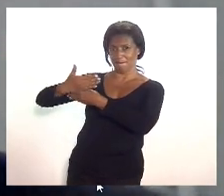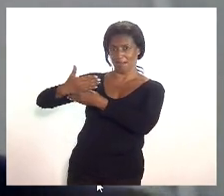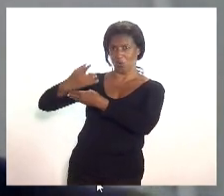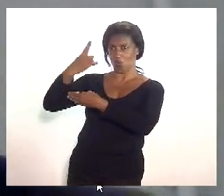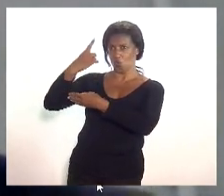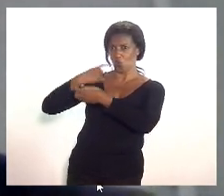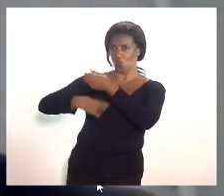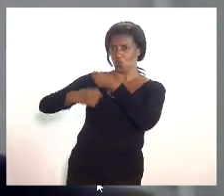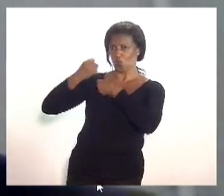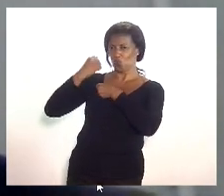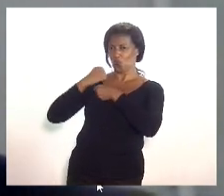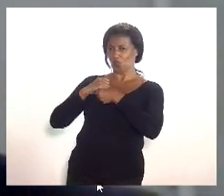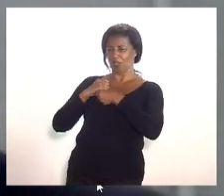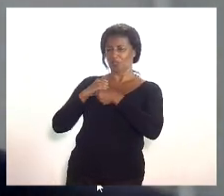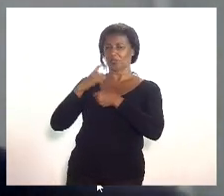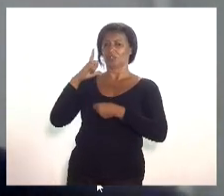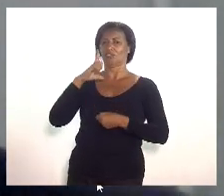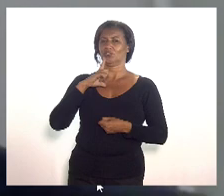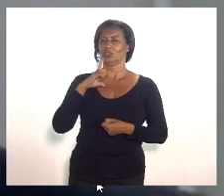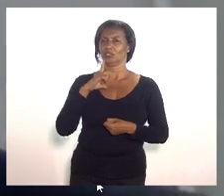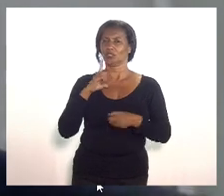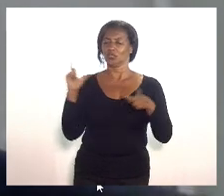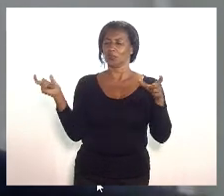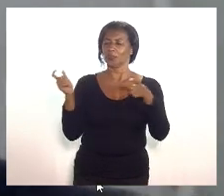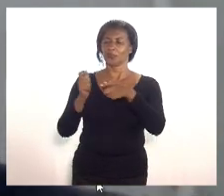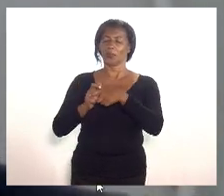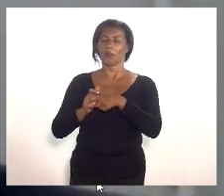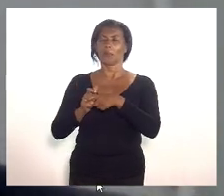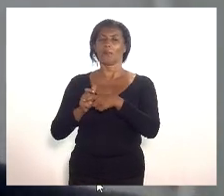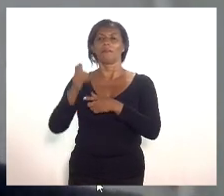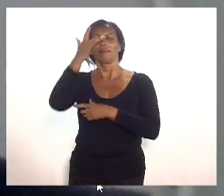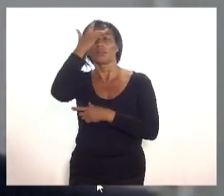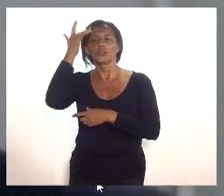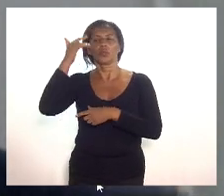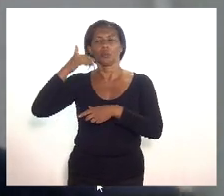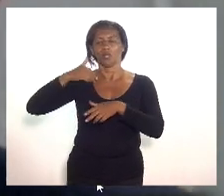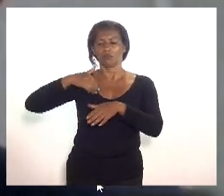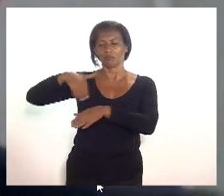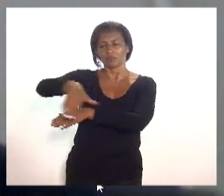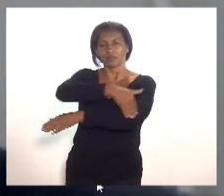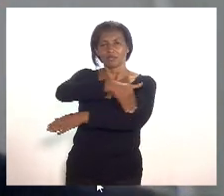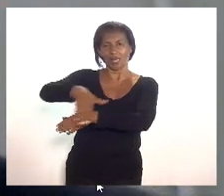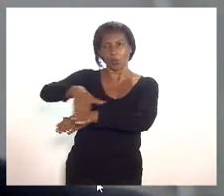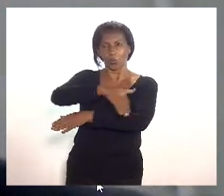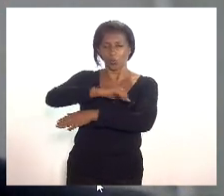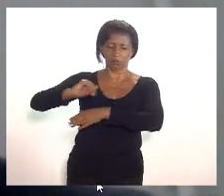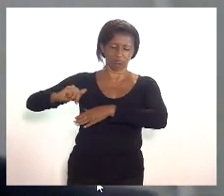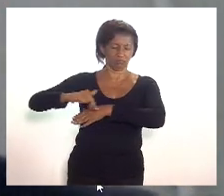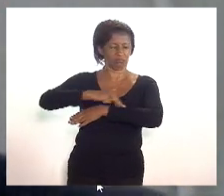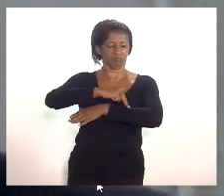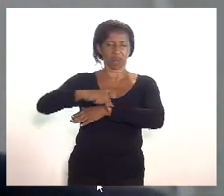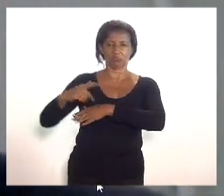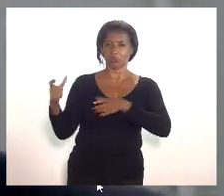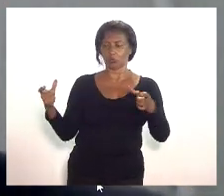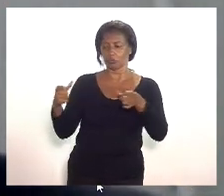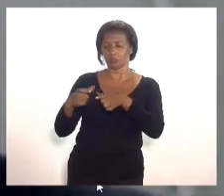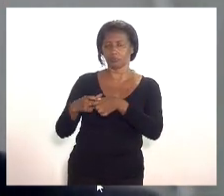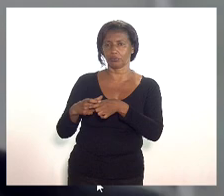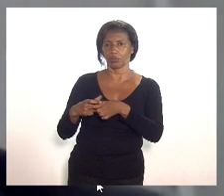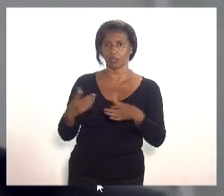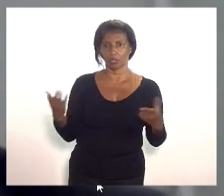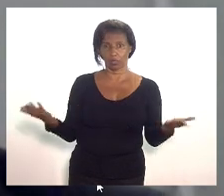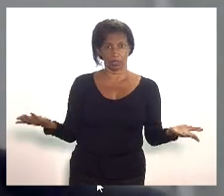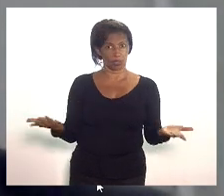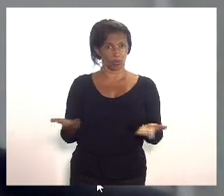um ano atrás nós tínhamos a circulação muito pequena de pessoas nas ruas e o que nós estamos vendo hoje em nossa cidade